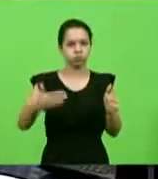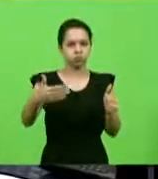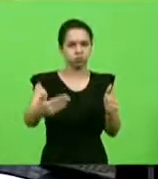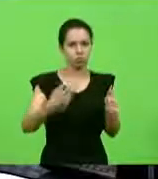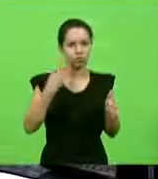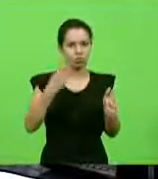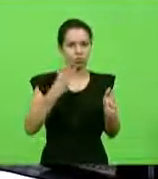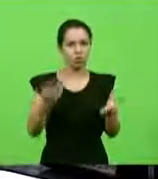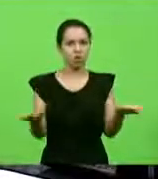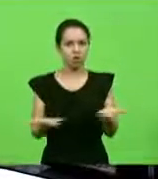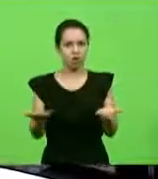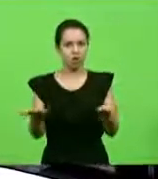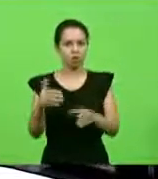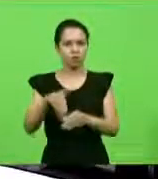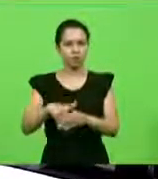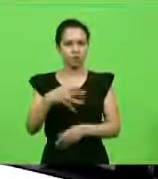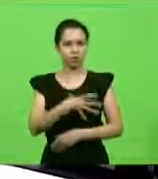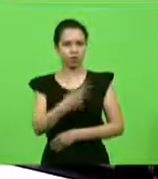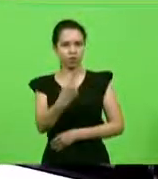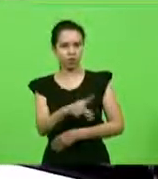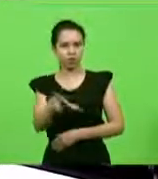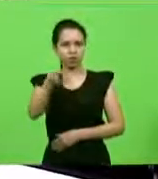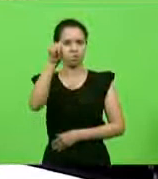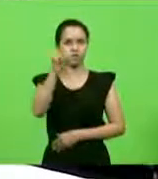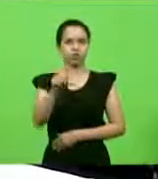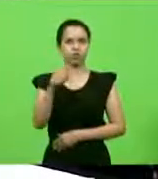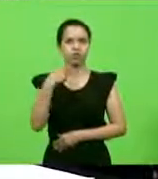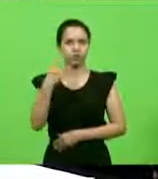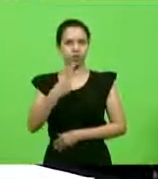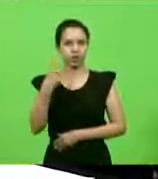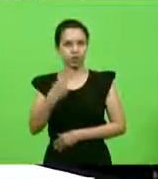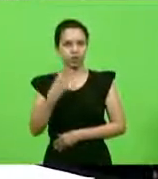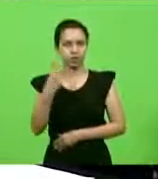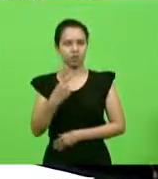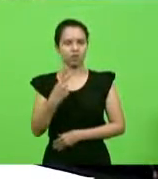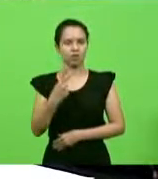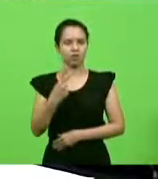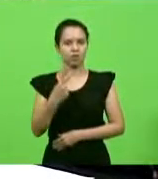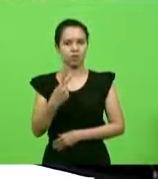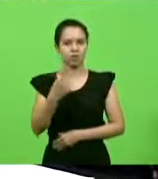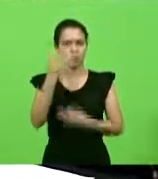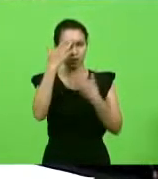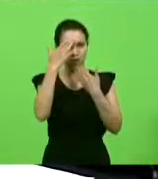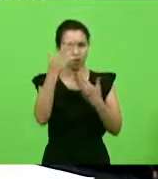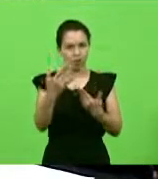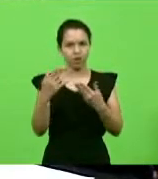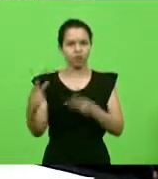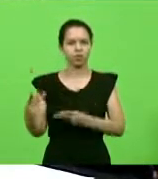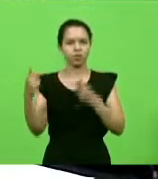elegeu a sua filha como vereador. Obrigado pela visita e fiquem à